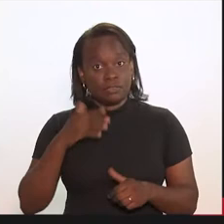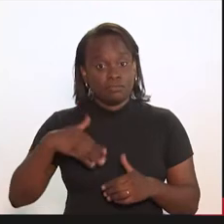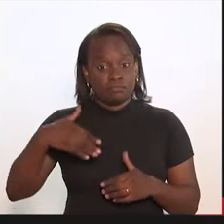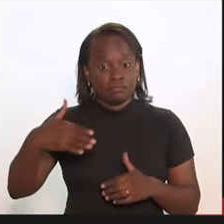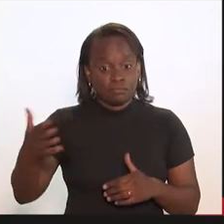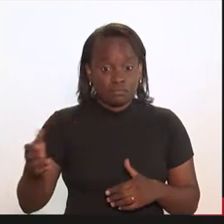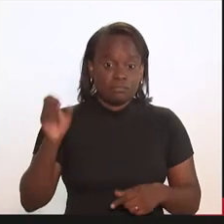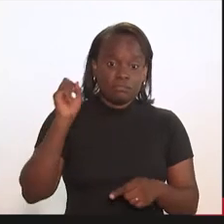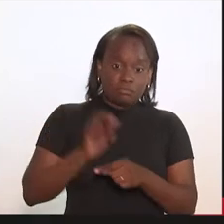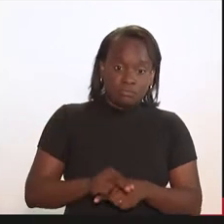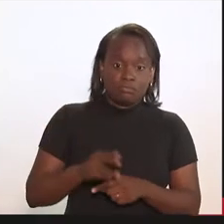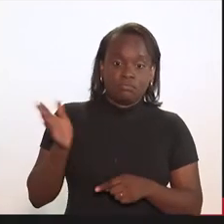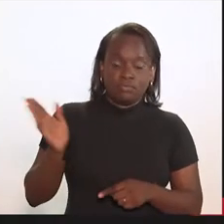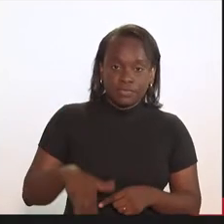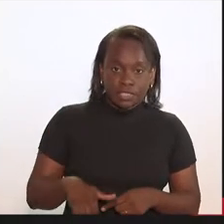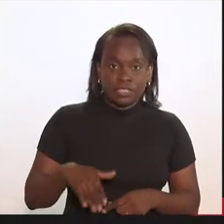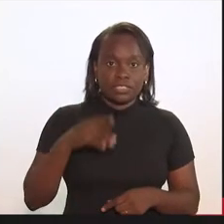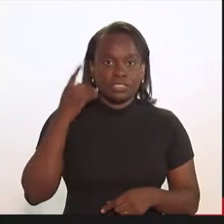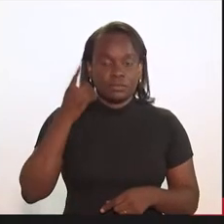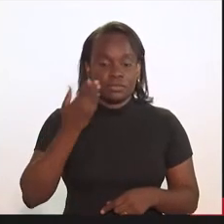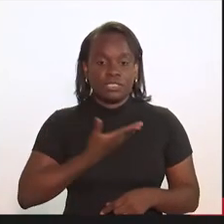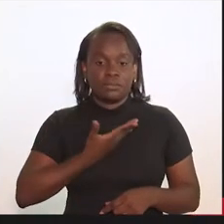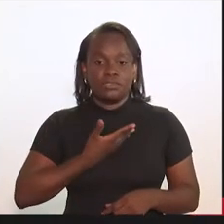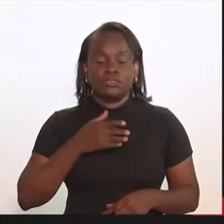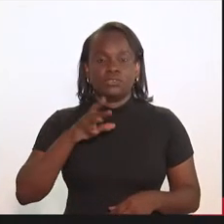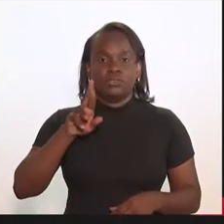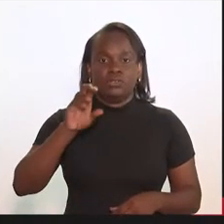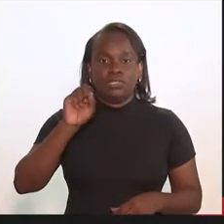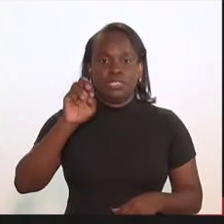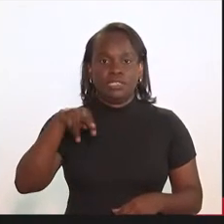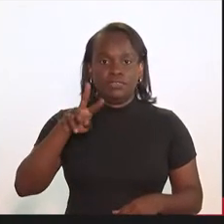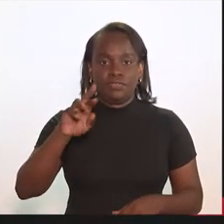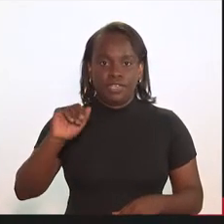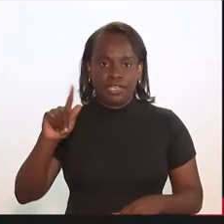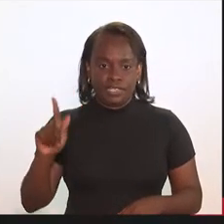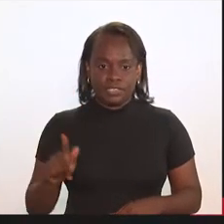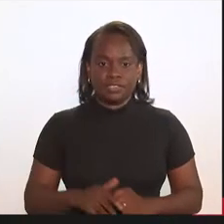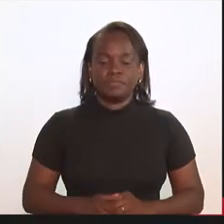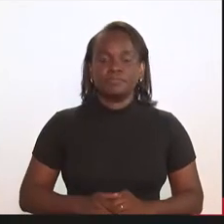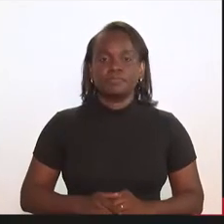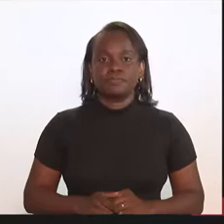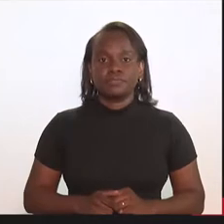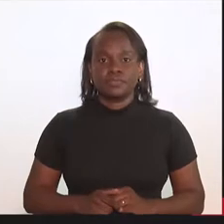decorrer aí o ingresso do colega deputado Rosenberg.